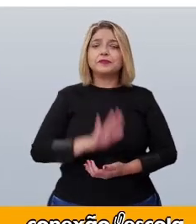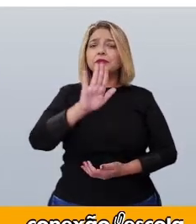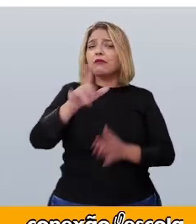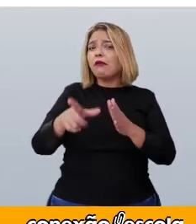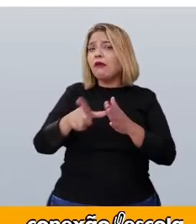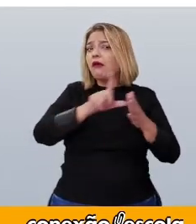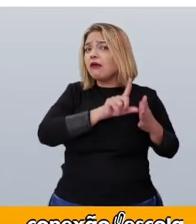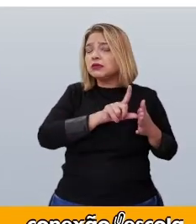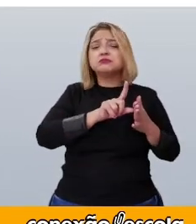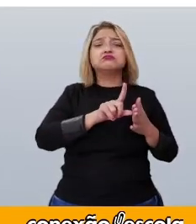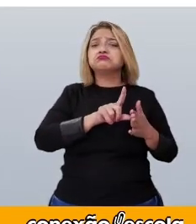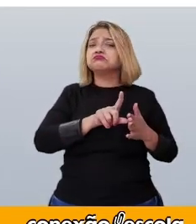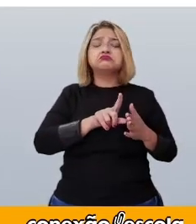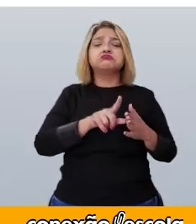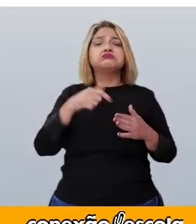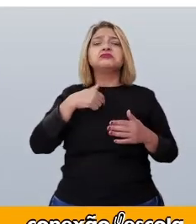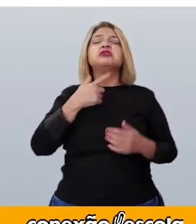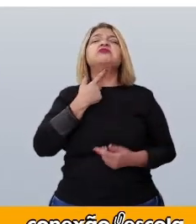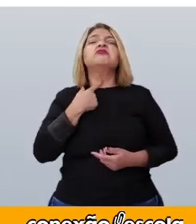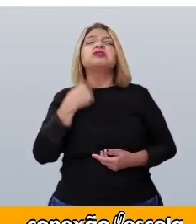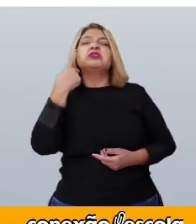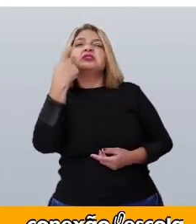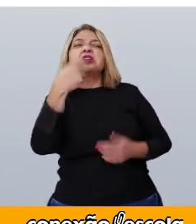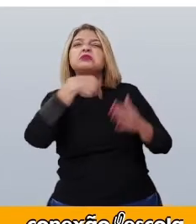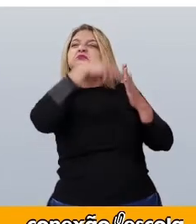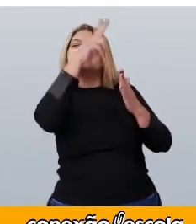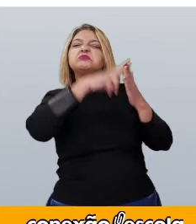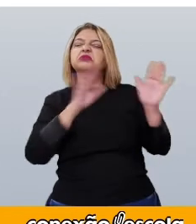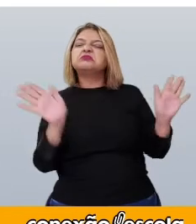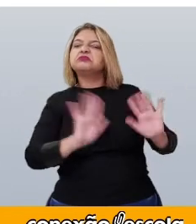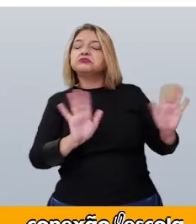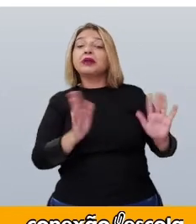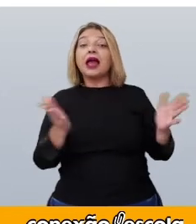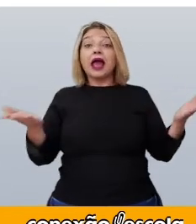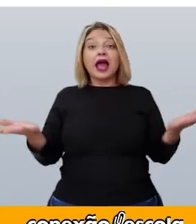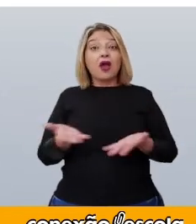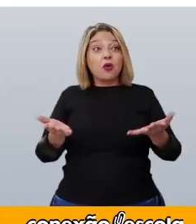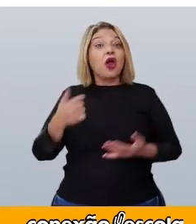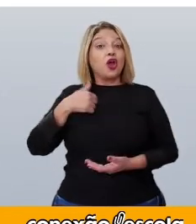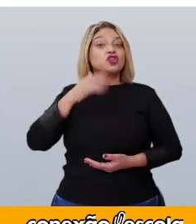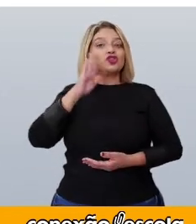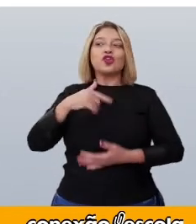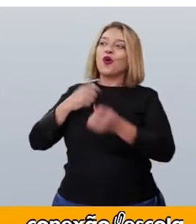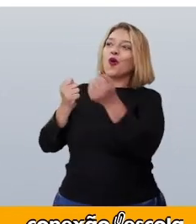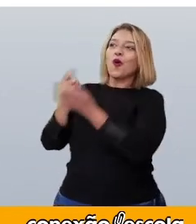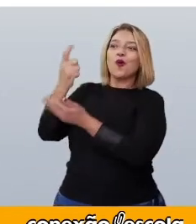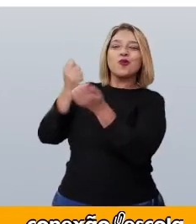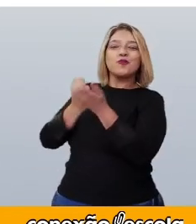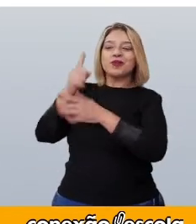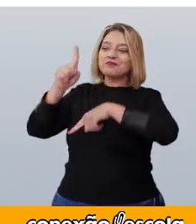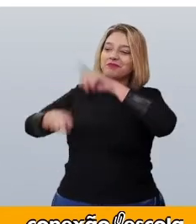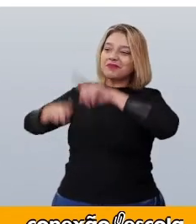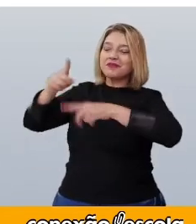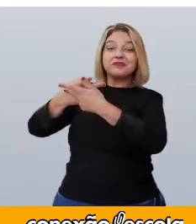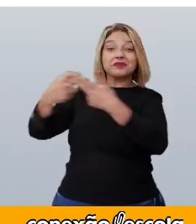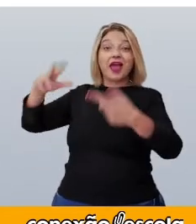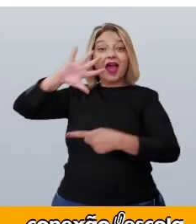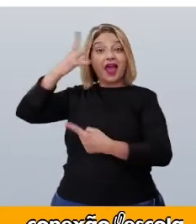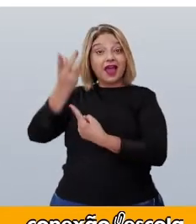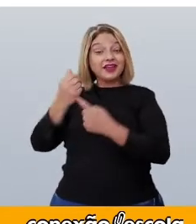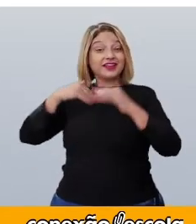eu não tinha muito interesse em pintar. Agora, comprei materiais de arte para usar em casa.